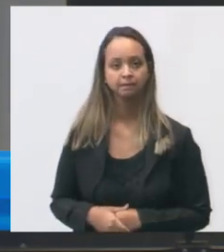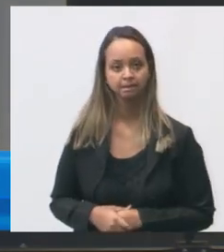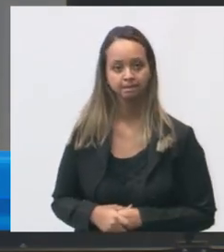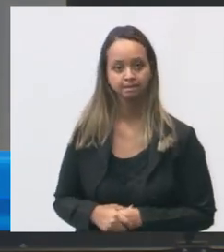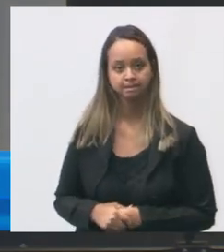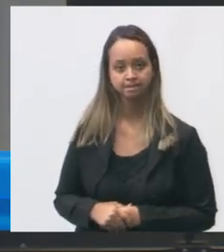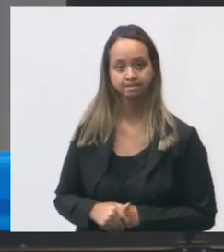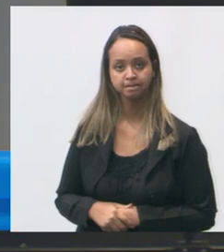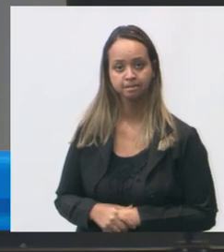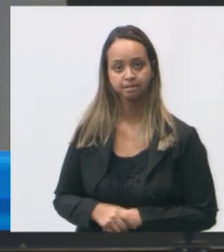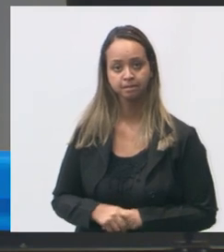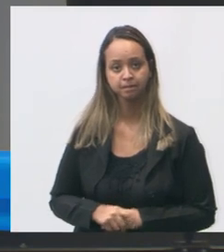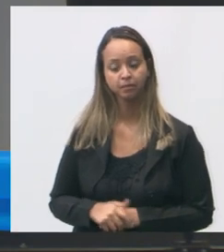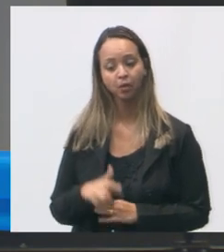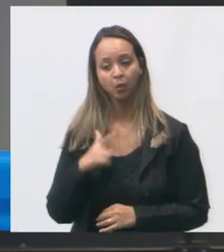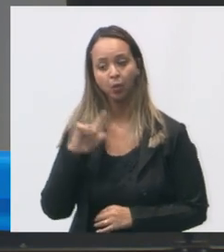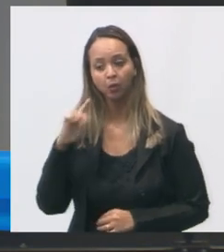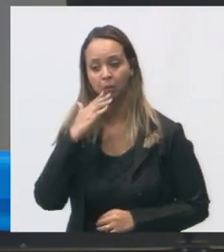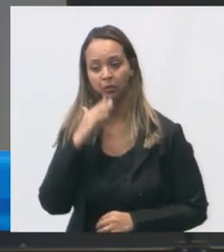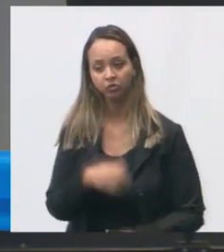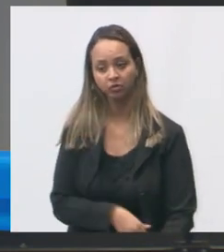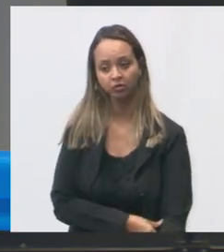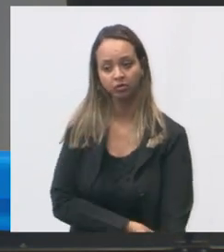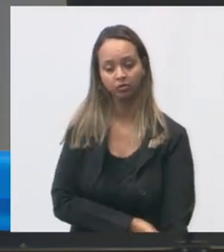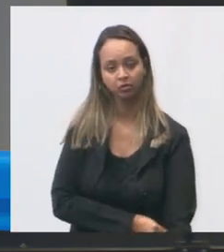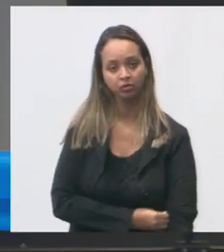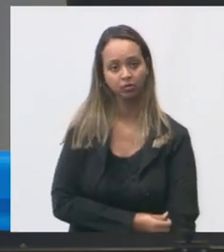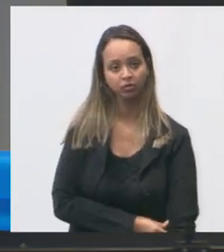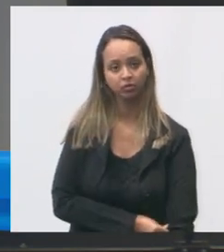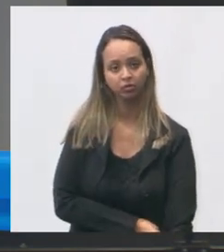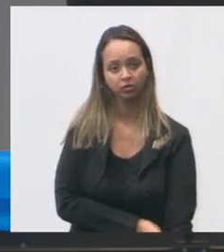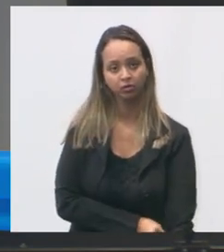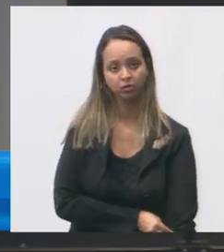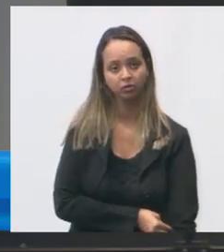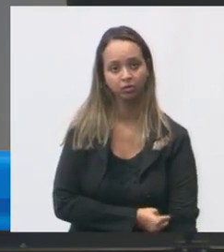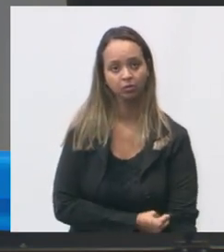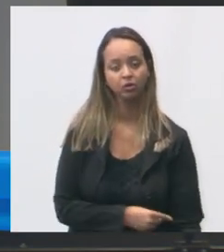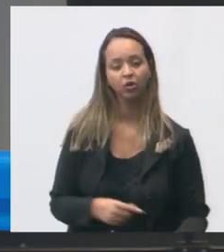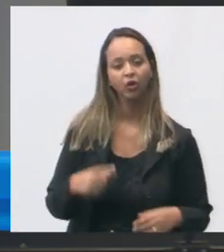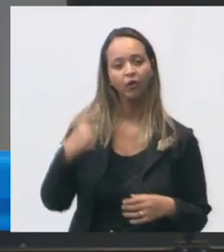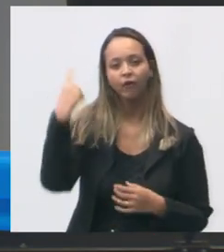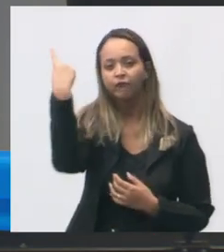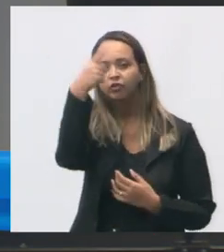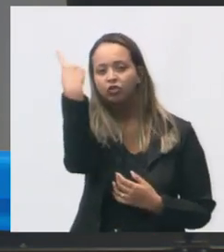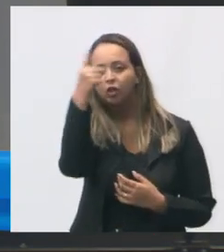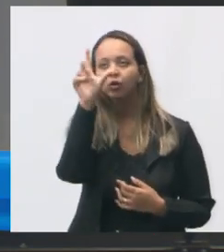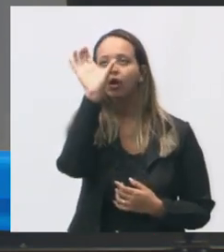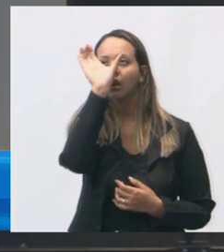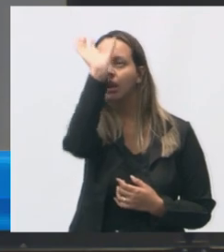outra solicitação é corrigir a fixação do bocal dos ventiladores estão caindo